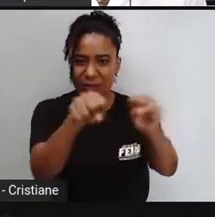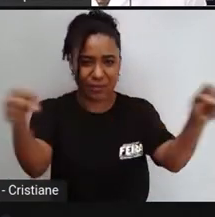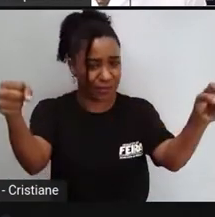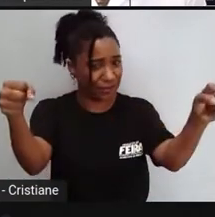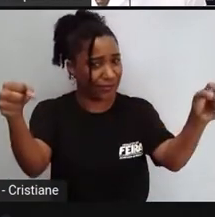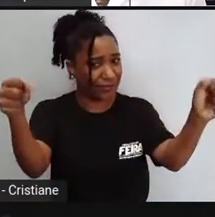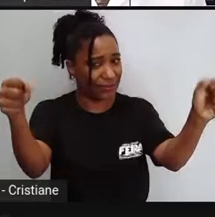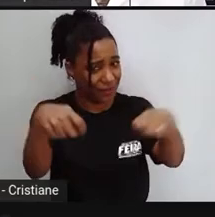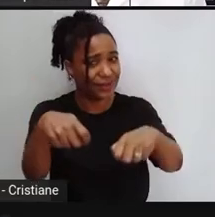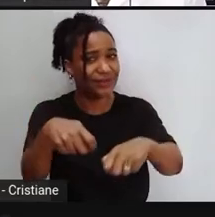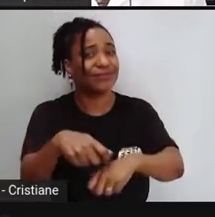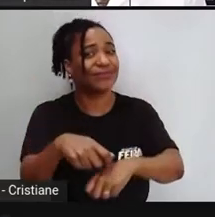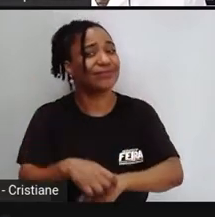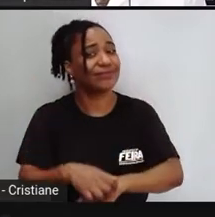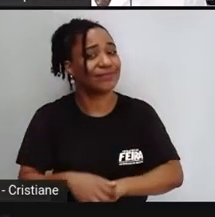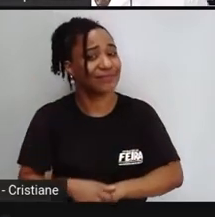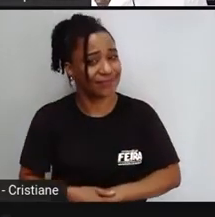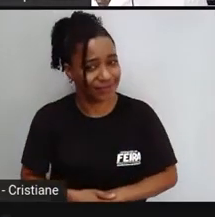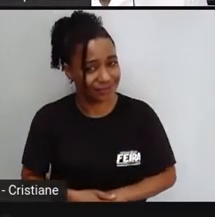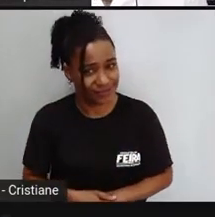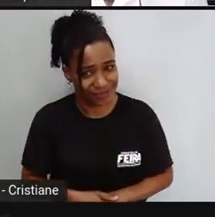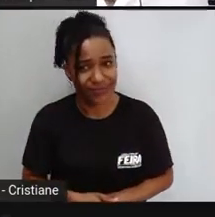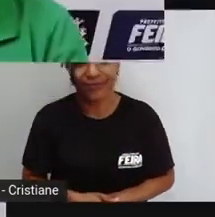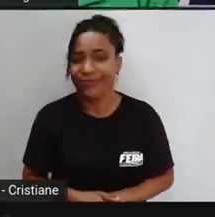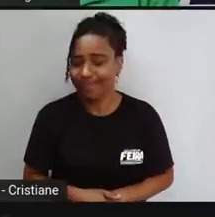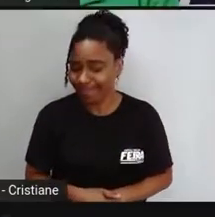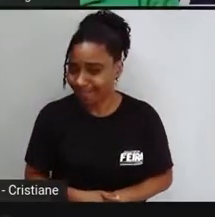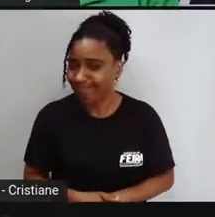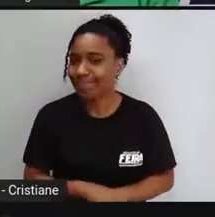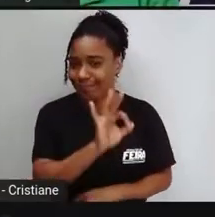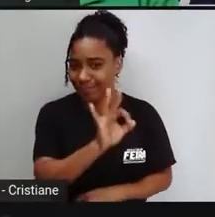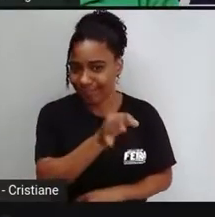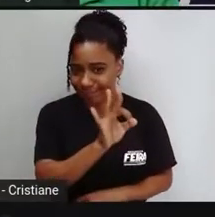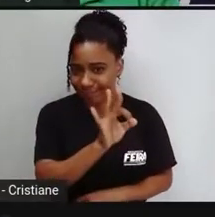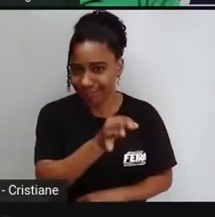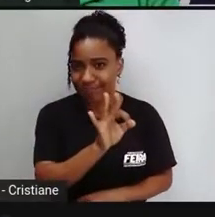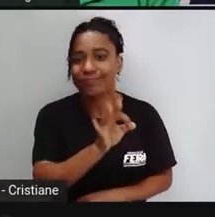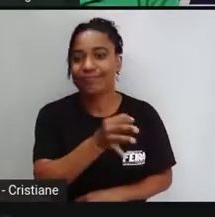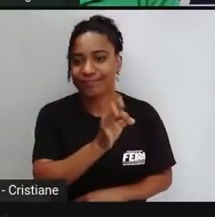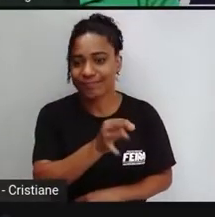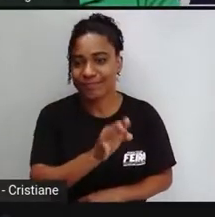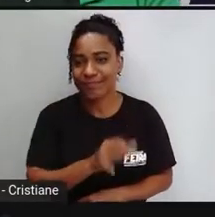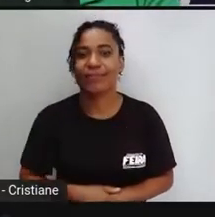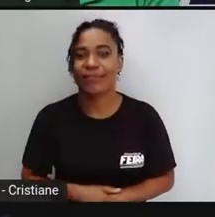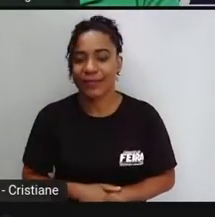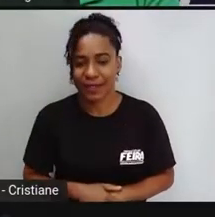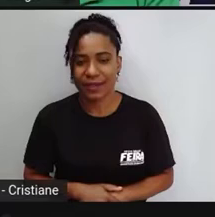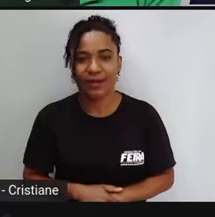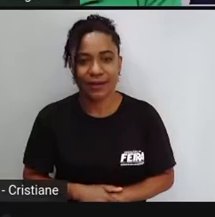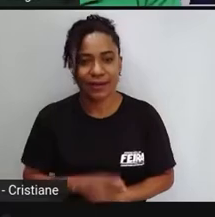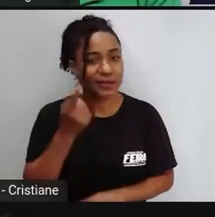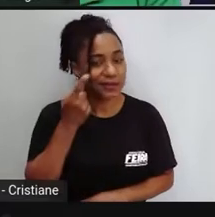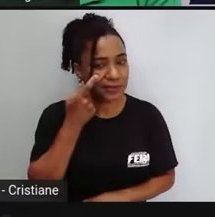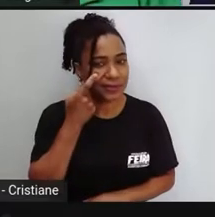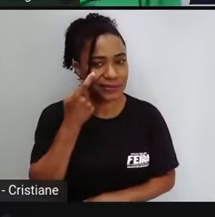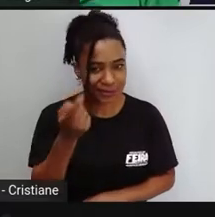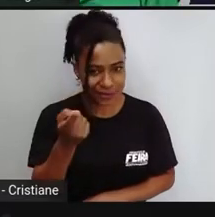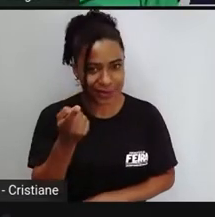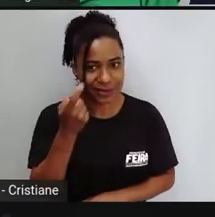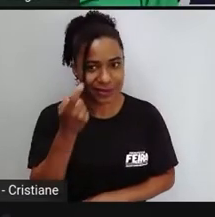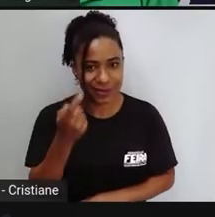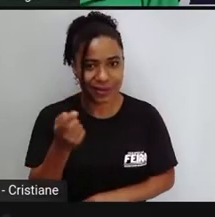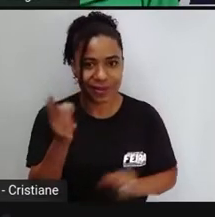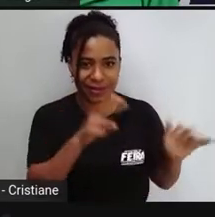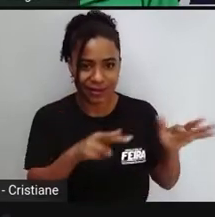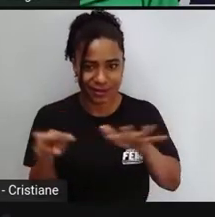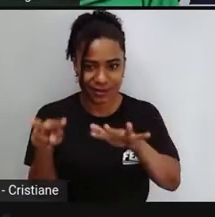É, realmente, associação muito pertinente, né? A gente está acompanhando aí as notícias, já tem algumas semanas essa